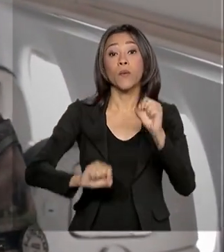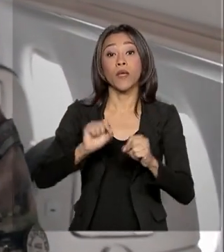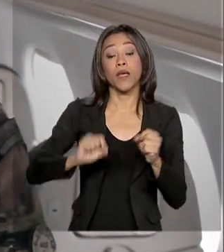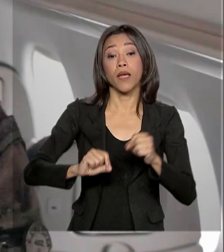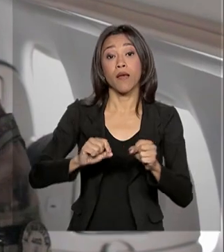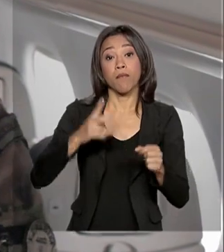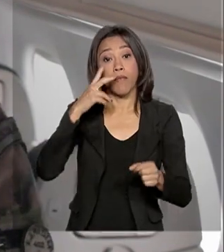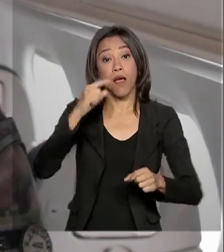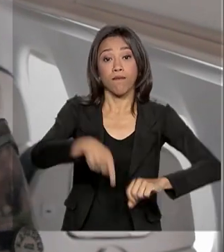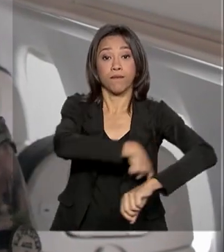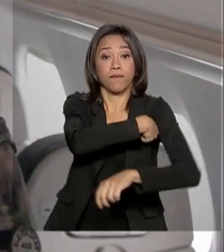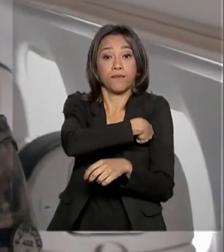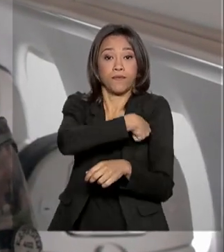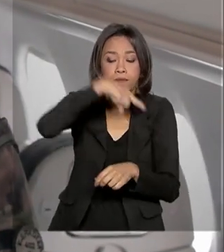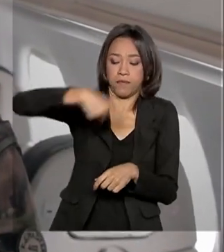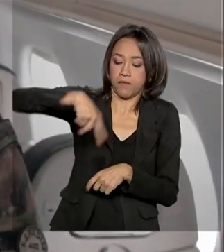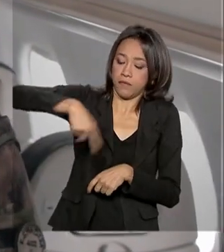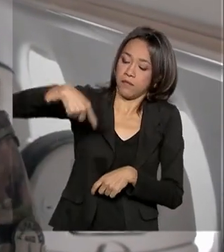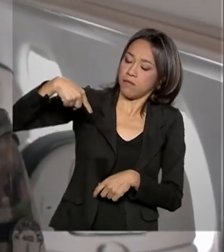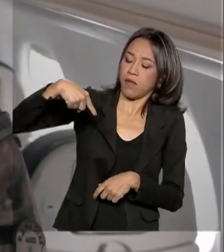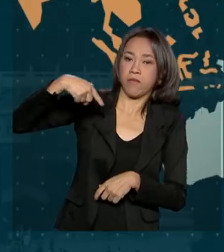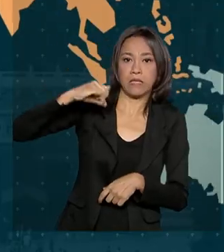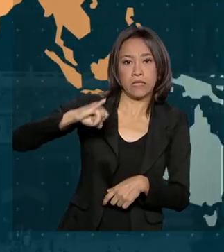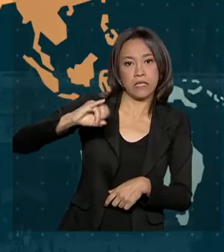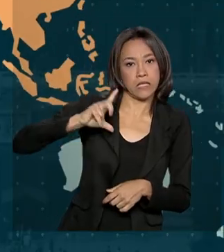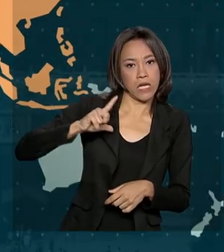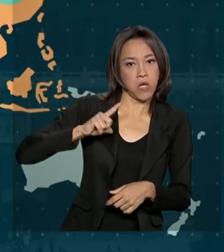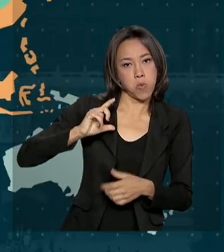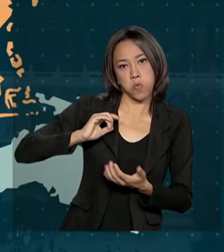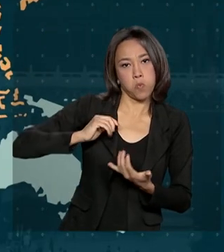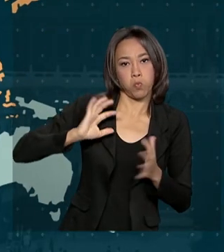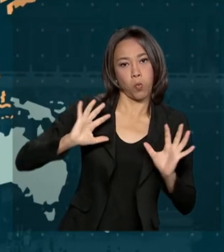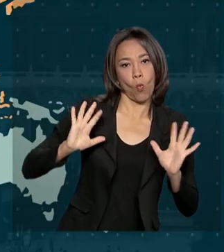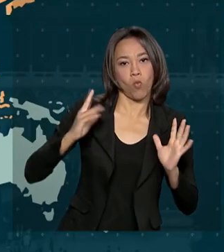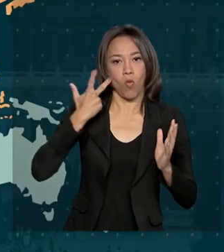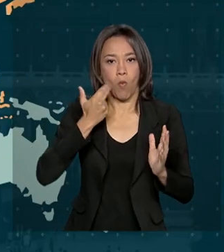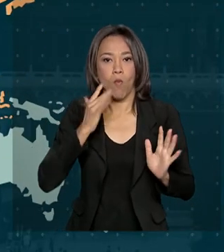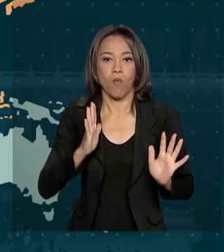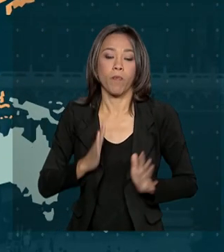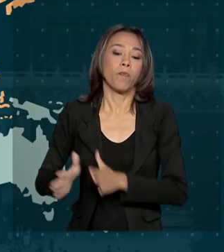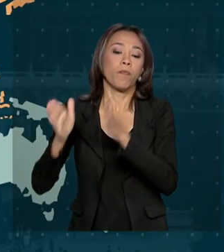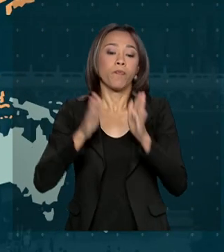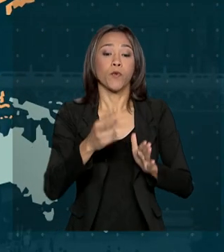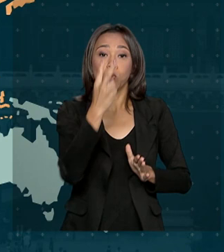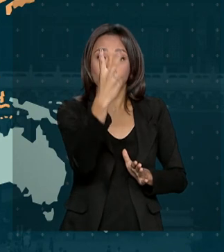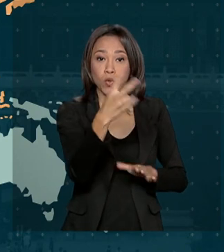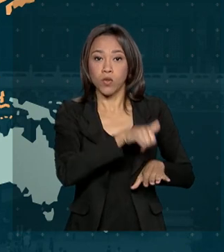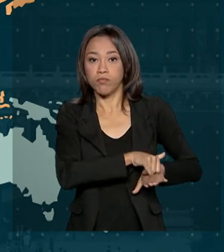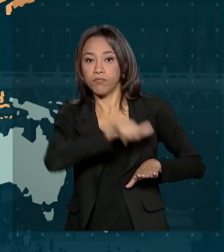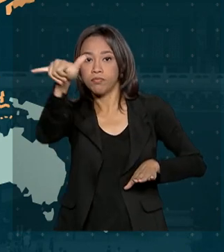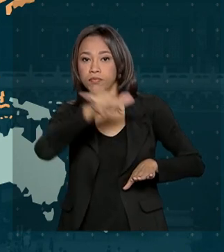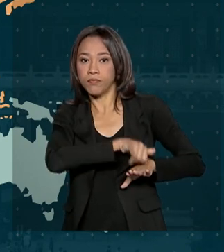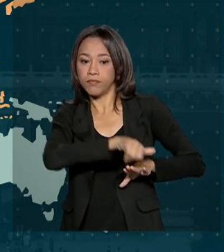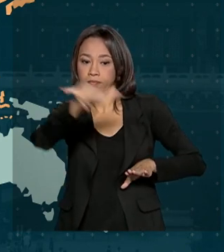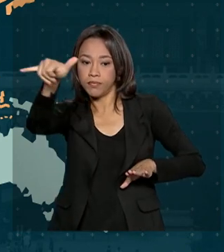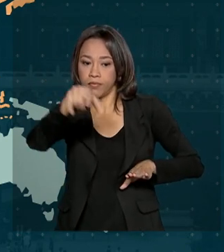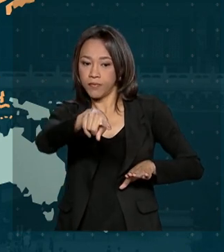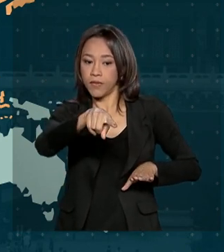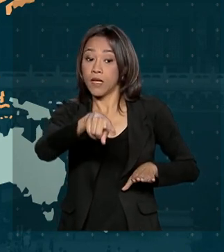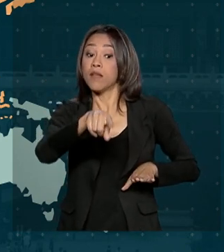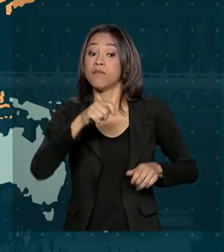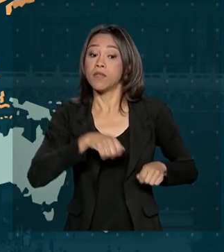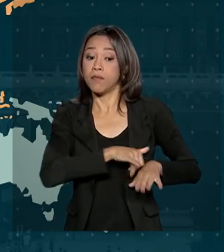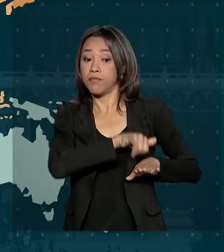para controle e manifestação de sintomas. Na missão de resgate, os dois aviões da Força Aérea Brasileira fizeram paradas